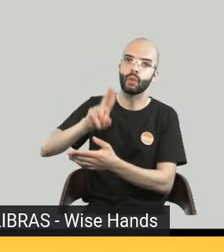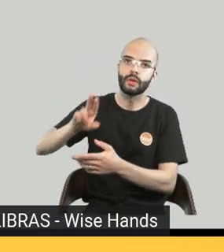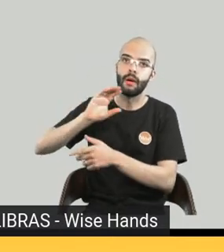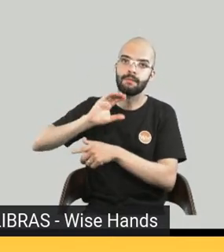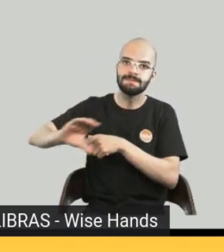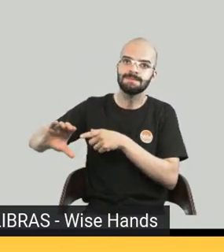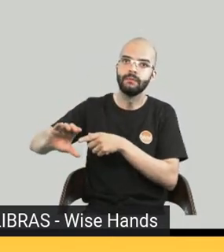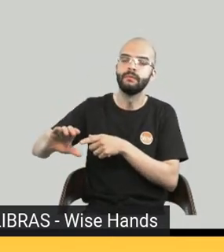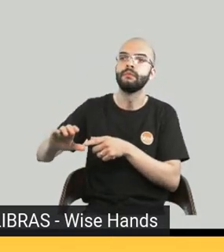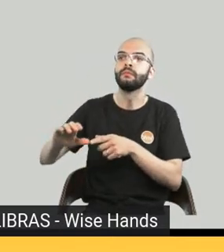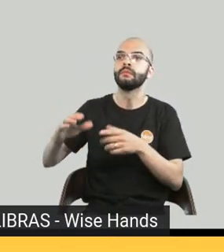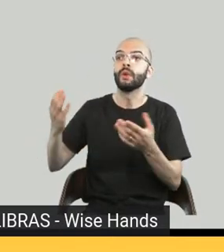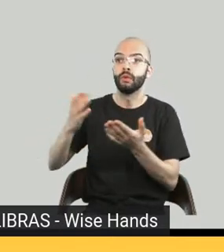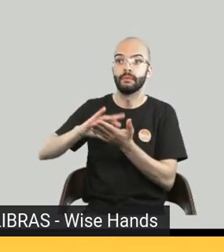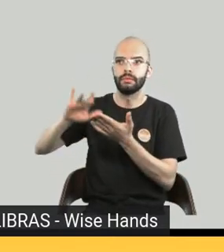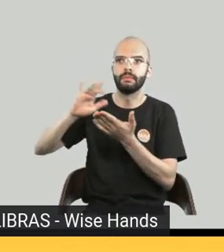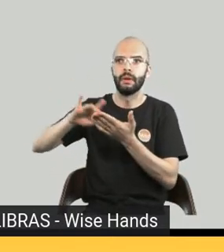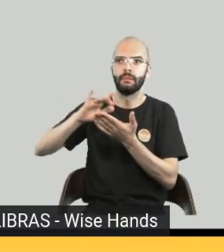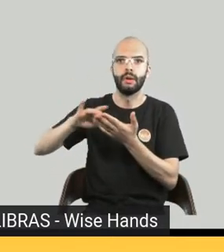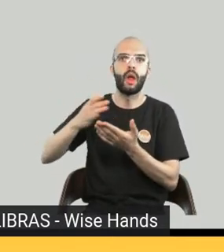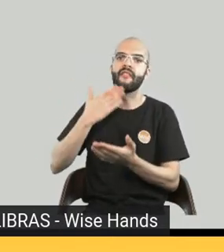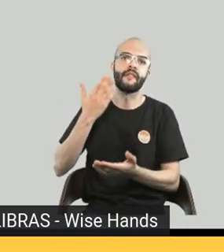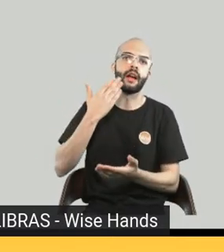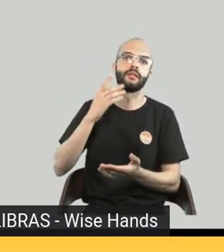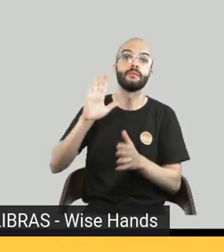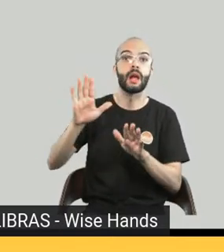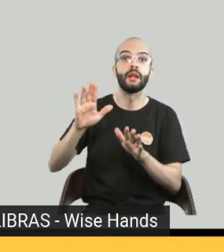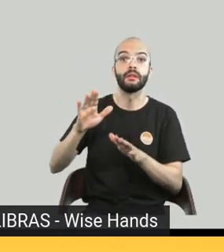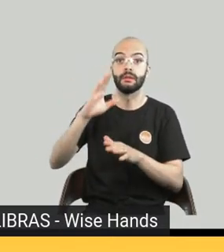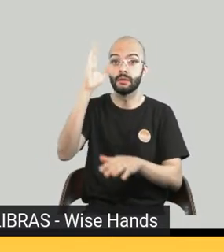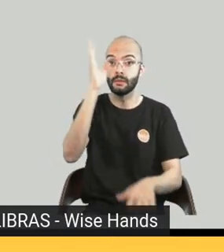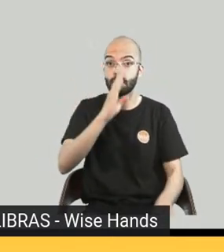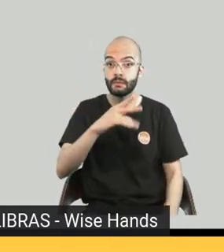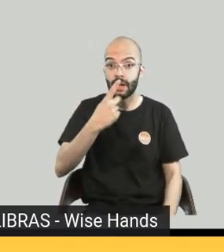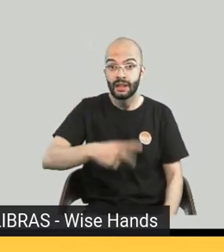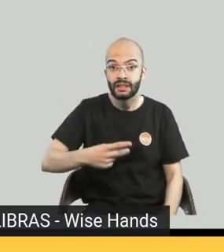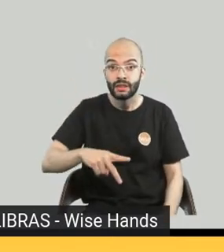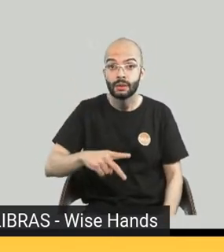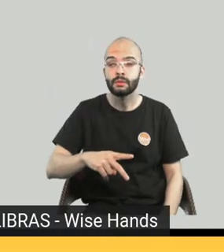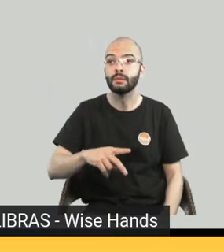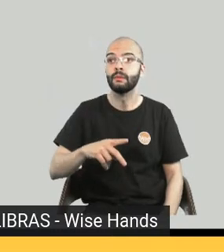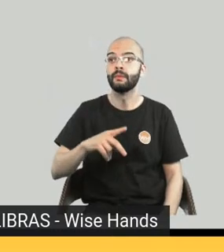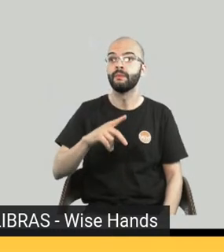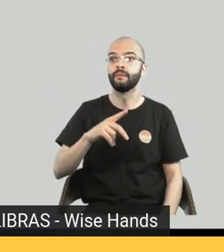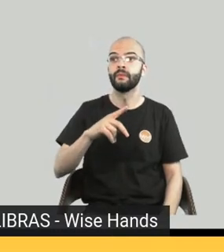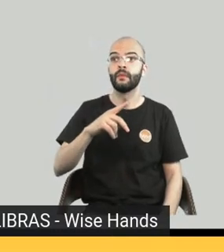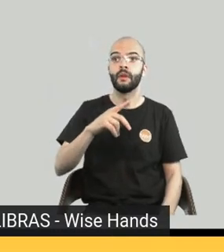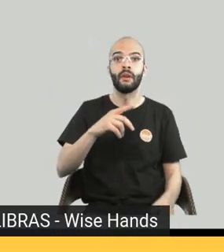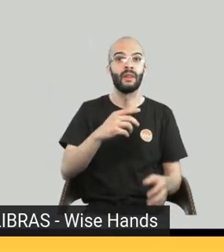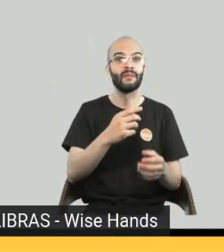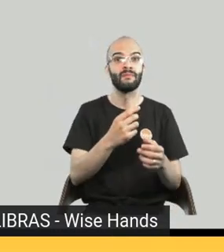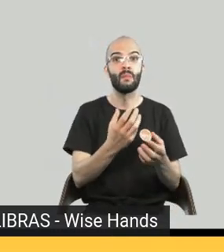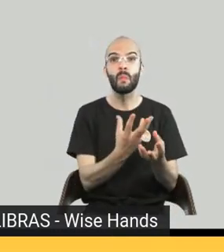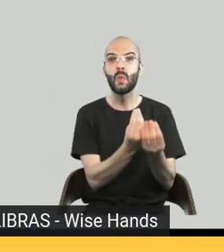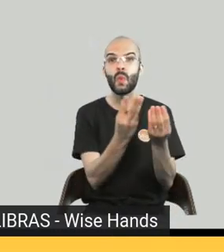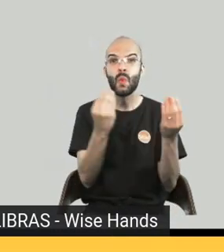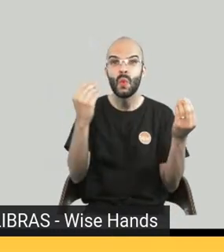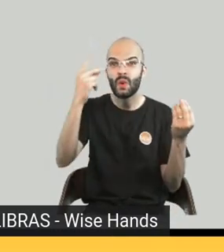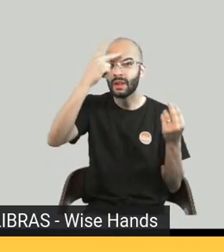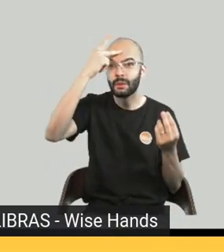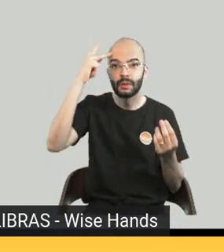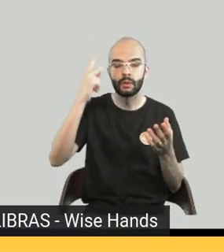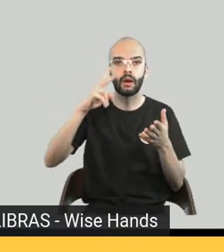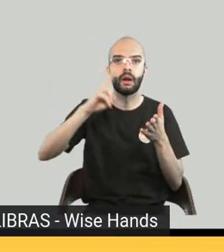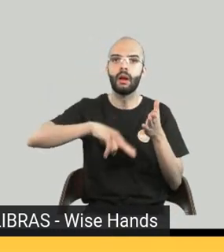em massa. por outro lado, a gente sabe que o Brasil tem um número muito grande de não leitores, né? Mas que tem muita gente que